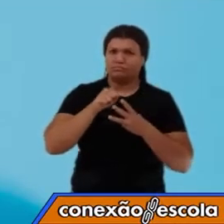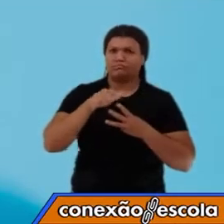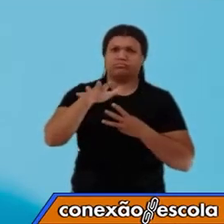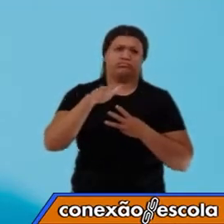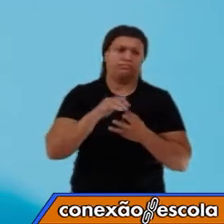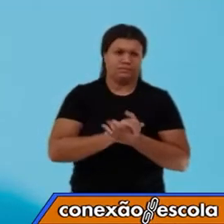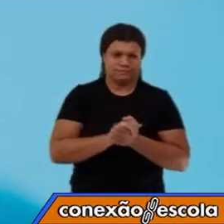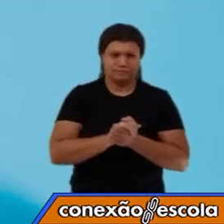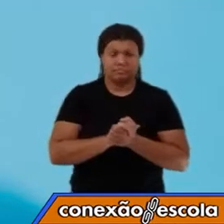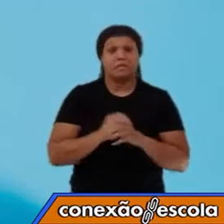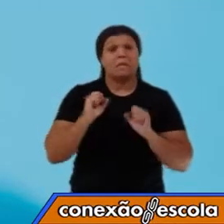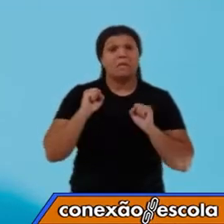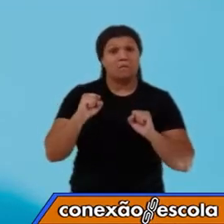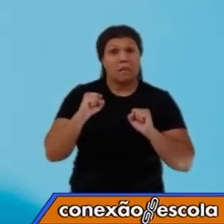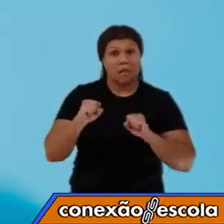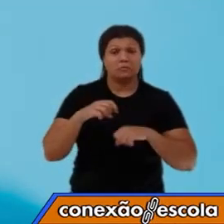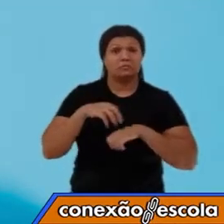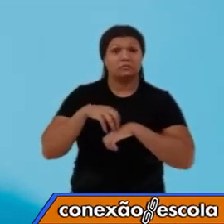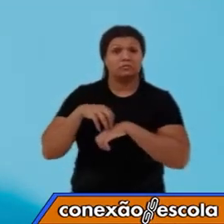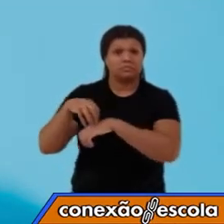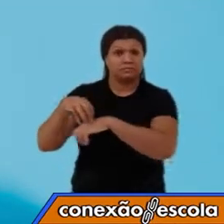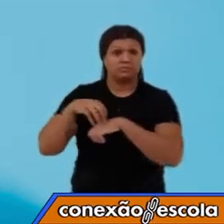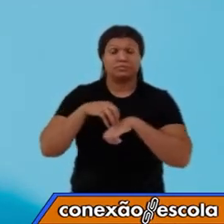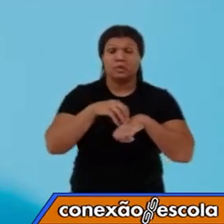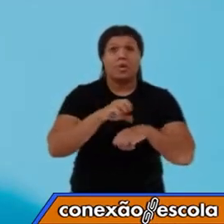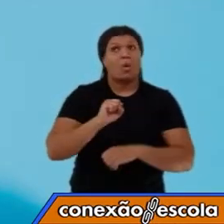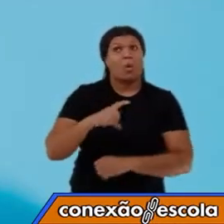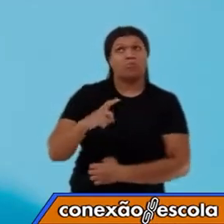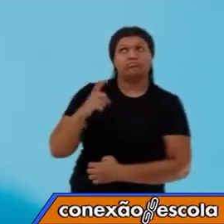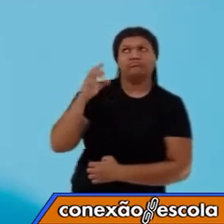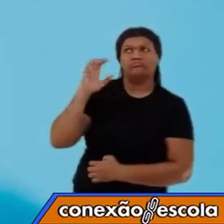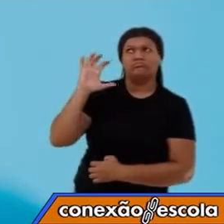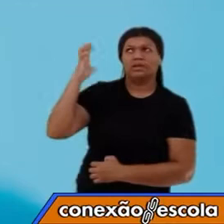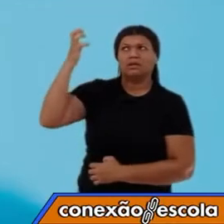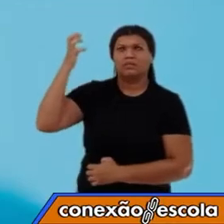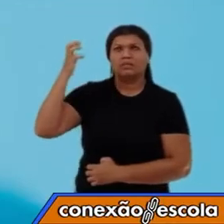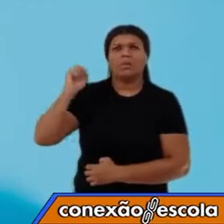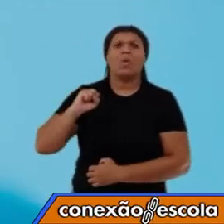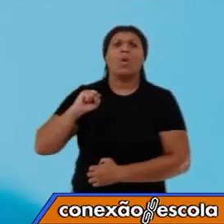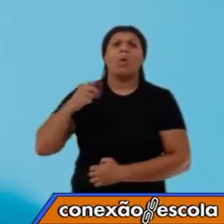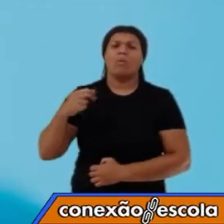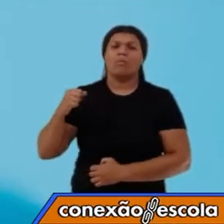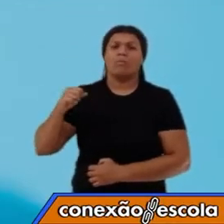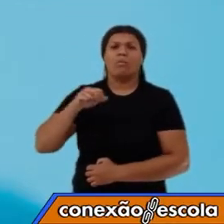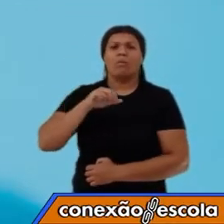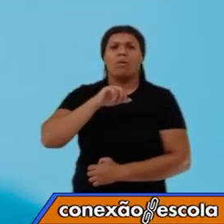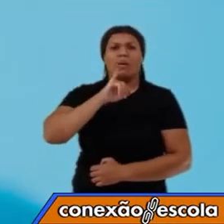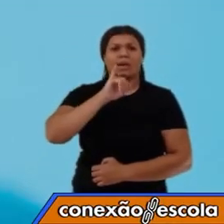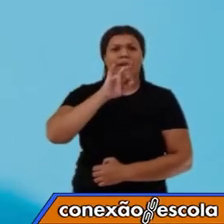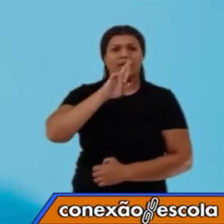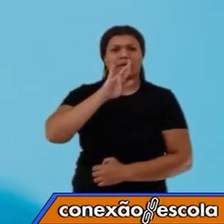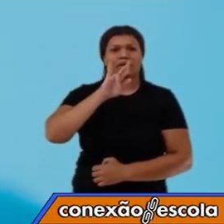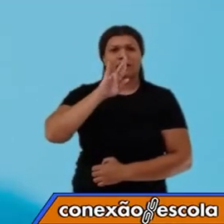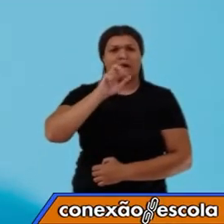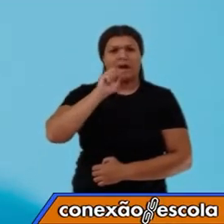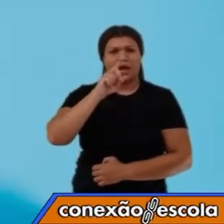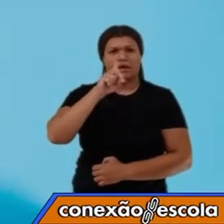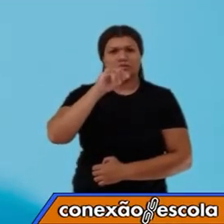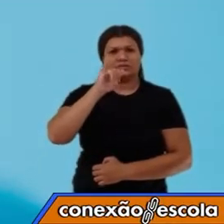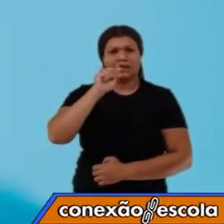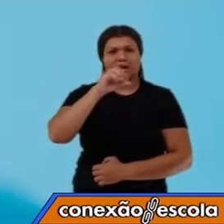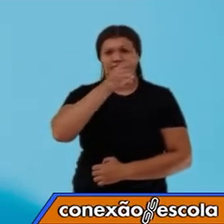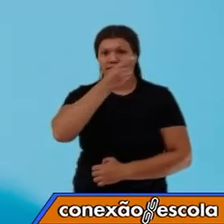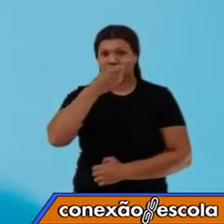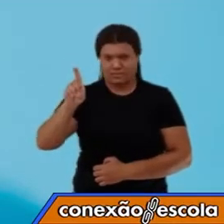que pode ser por condução, por convecção e ainda por irradiação térmica. Nós